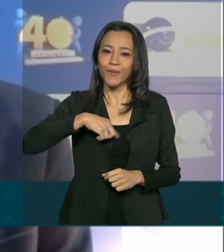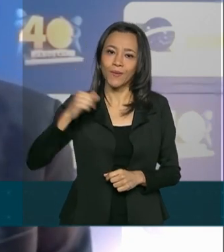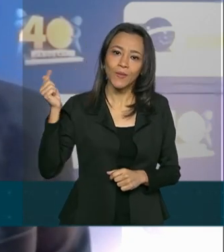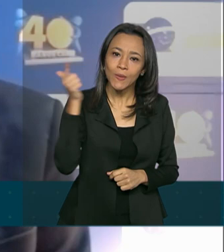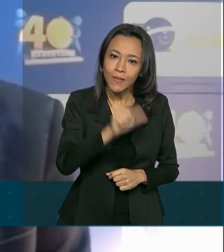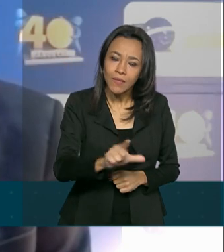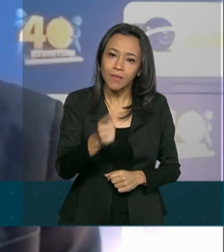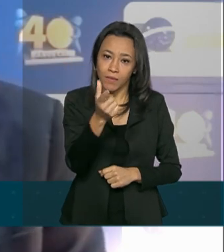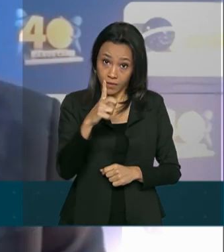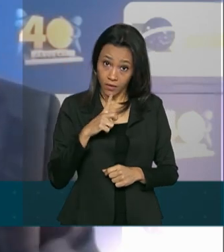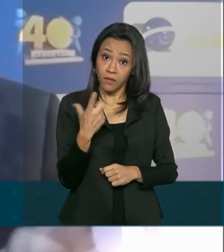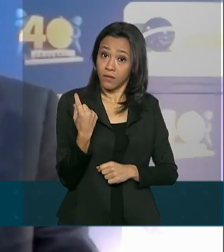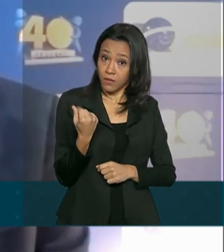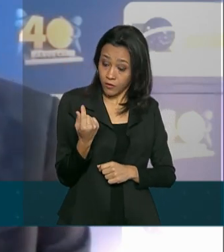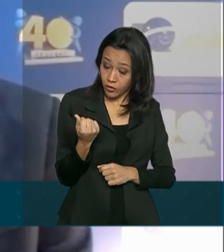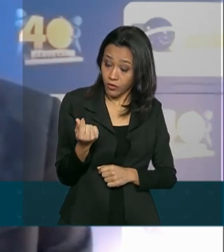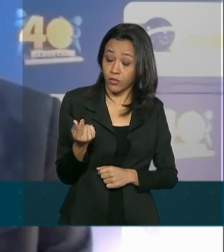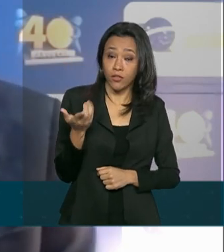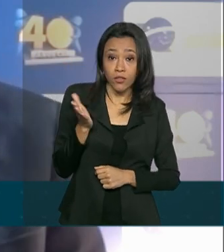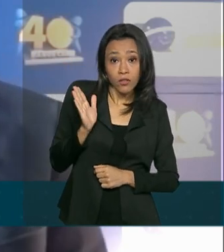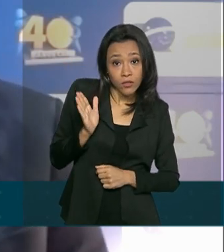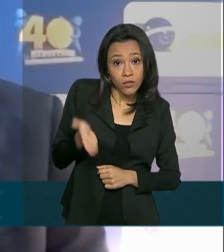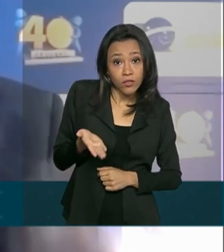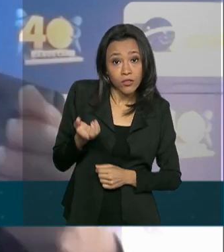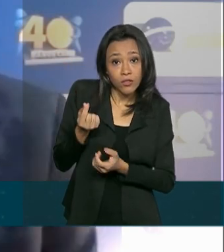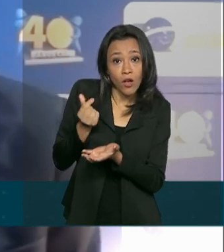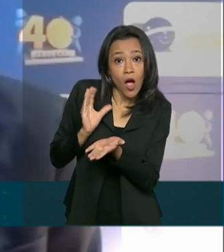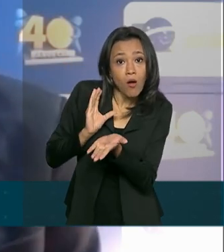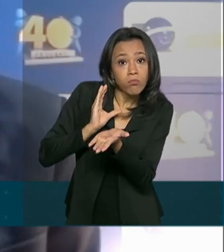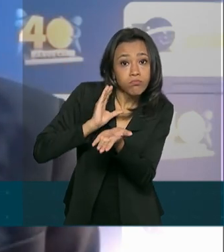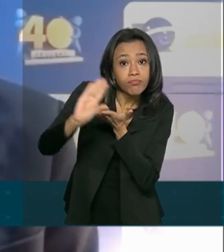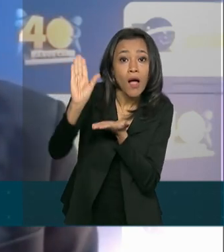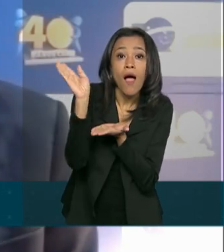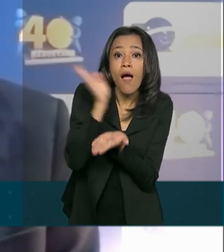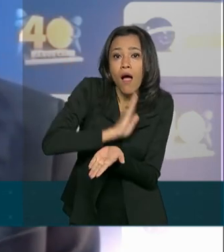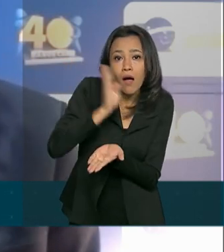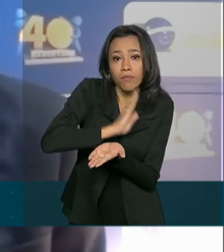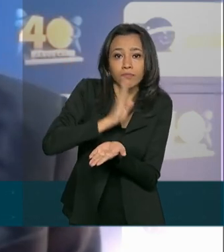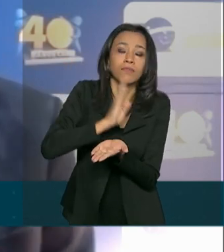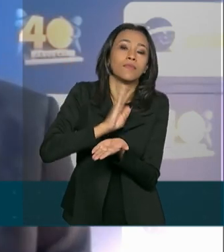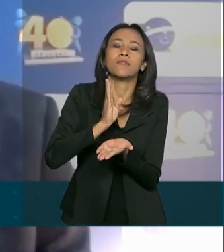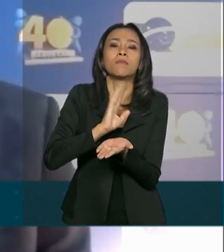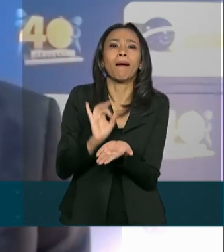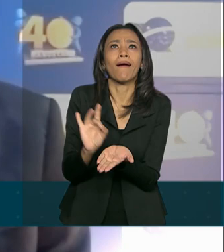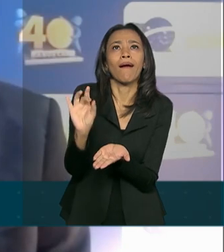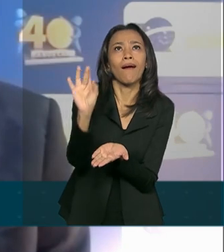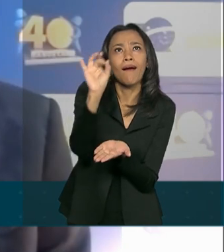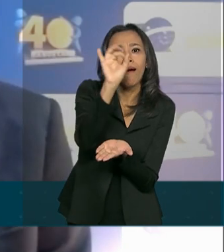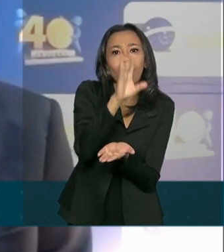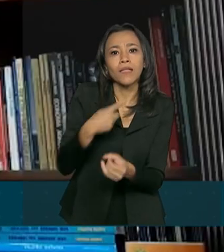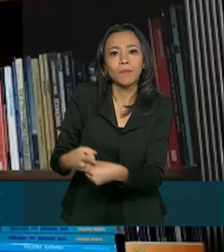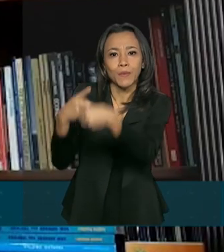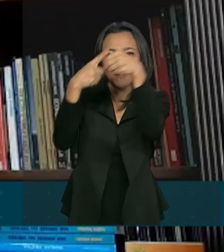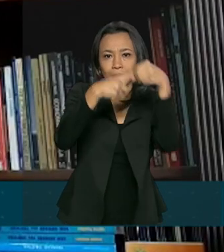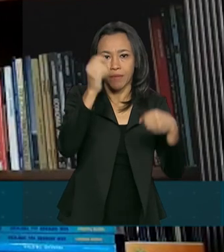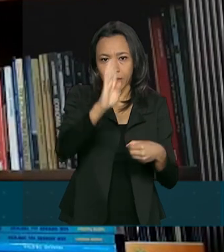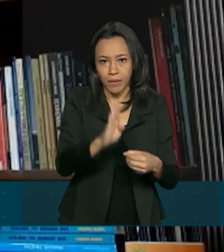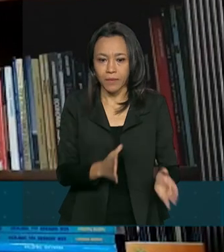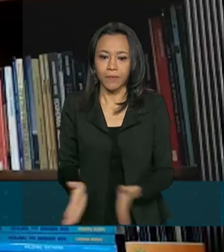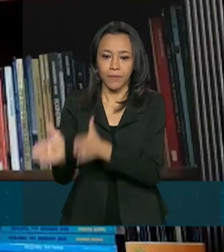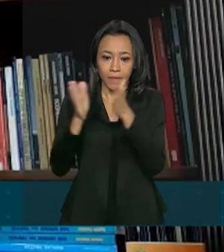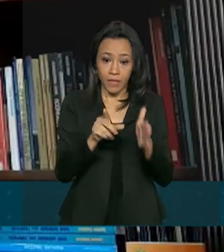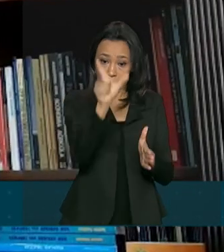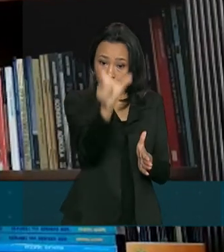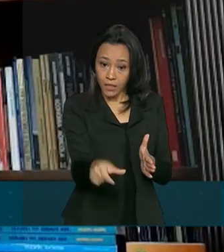ter esses recursos distribuídos ou mais rapidamente para cada município do Brasil. E para este